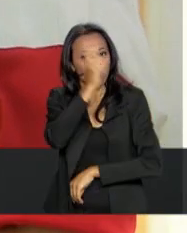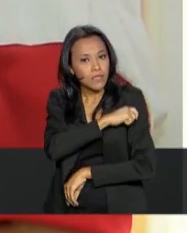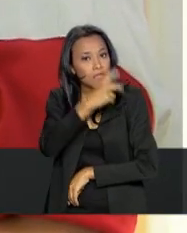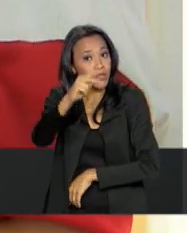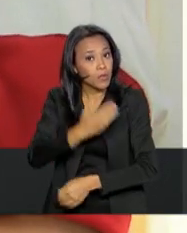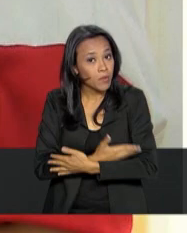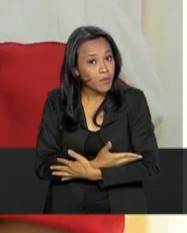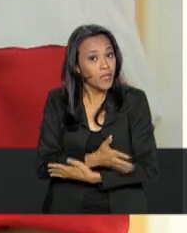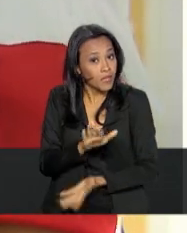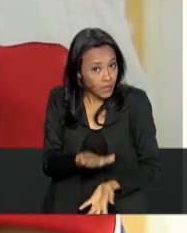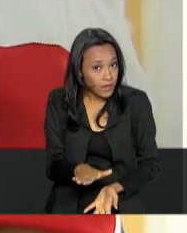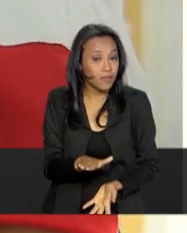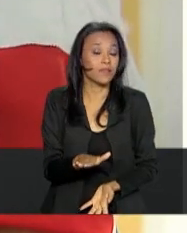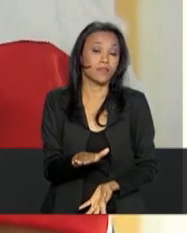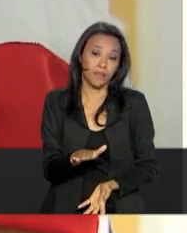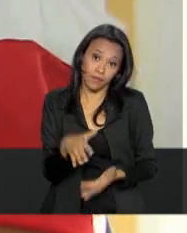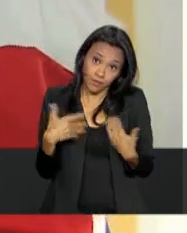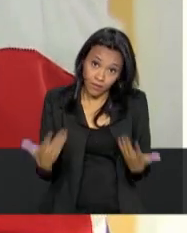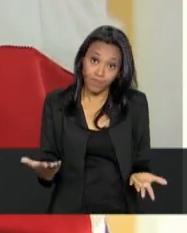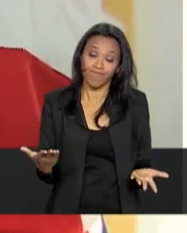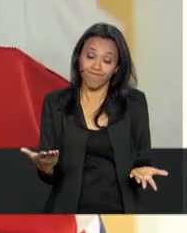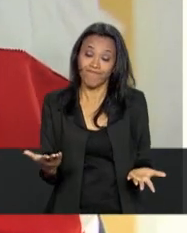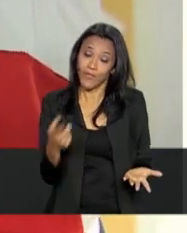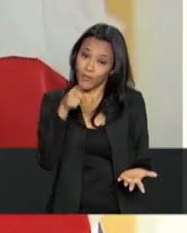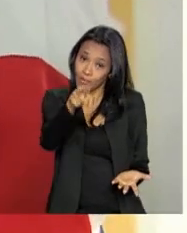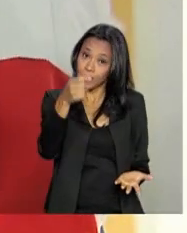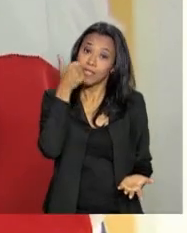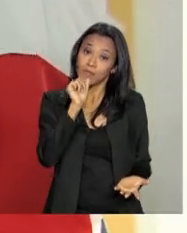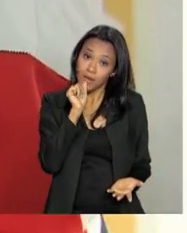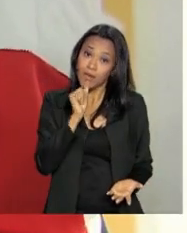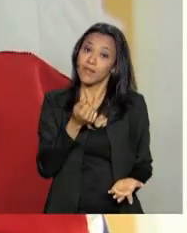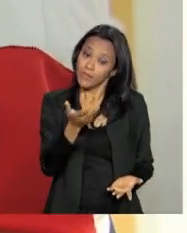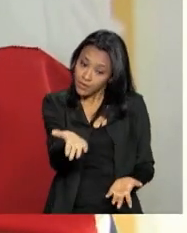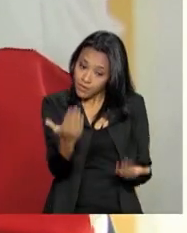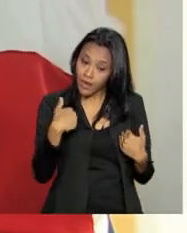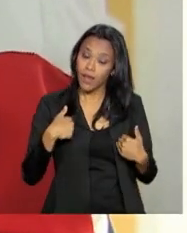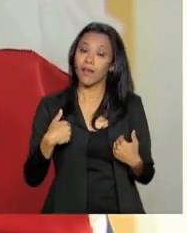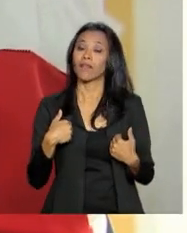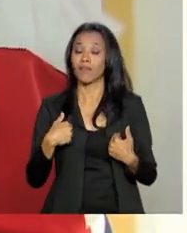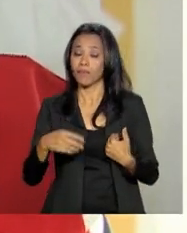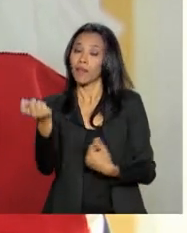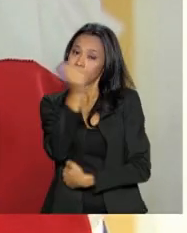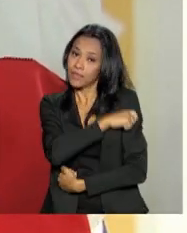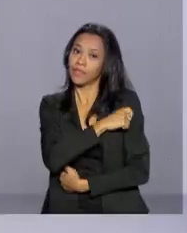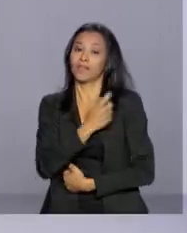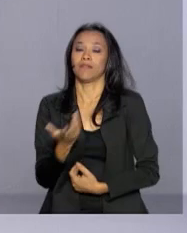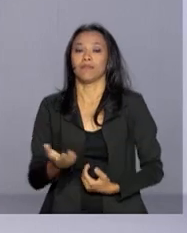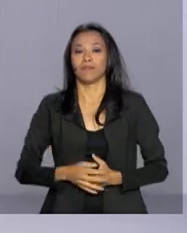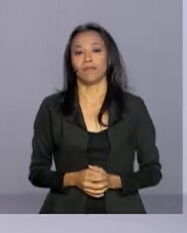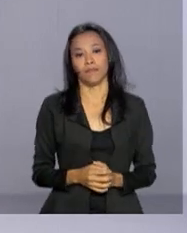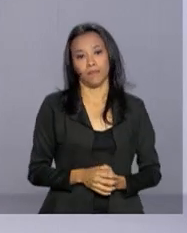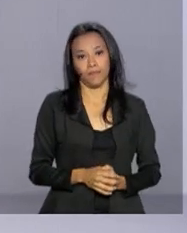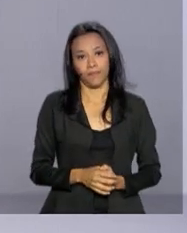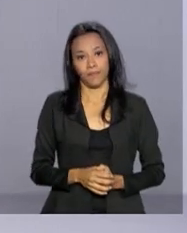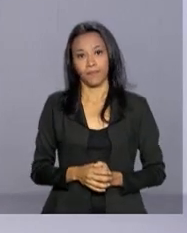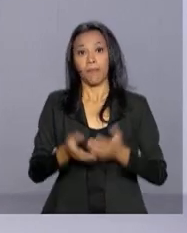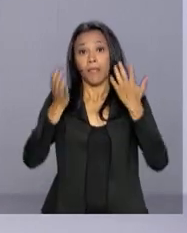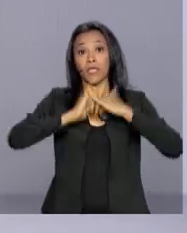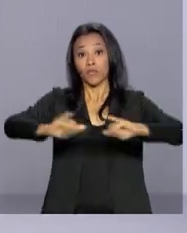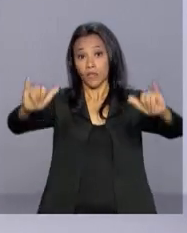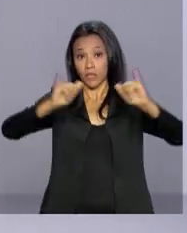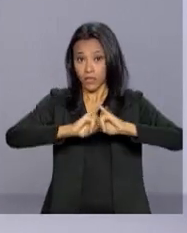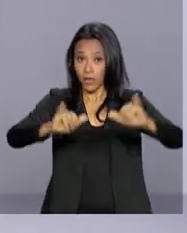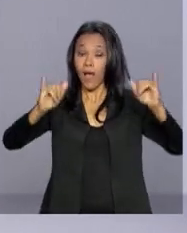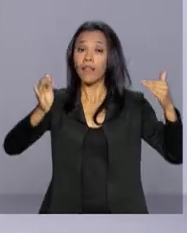seu bebê, a criança. Então, vocês mães, trazem as suas crianças para vacinar. A campanha